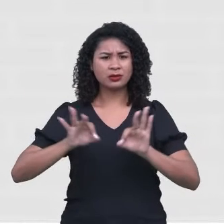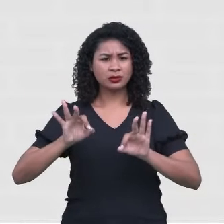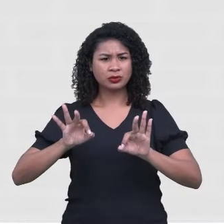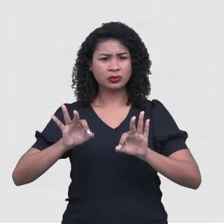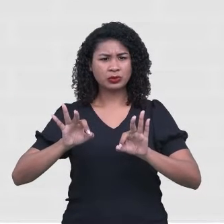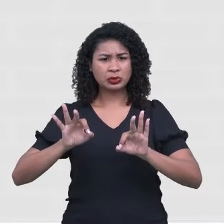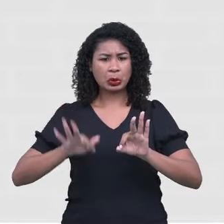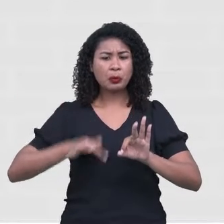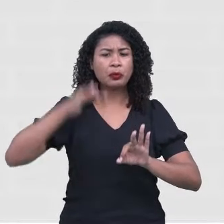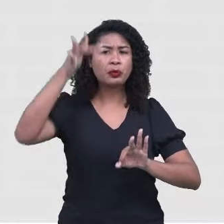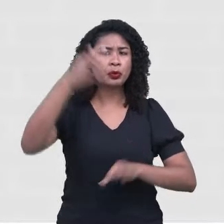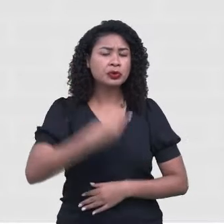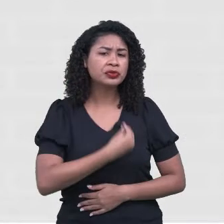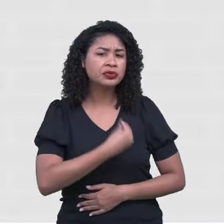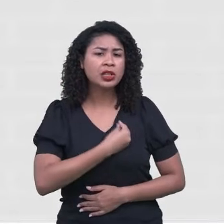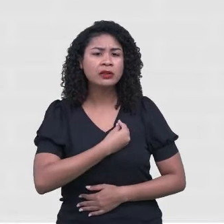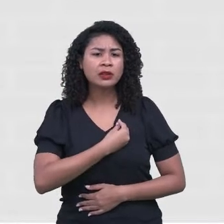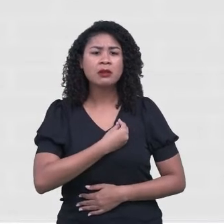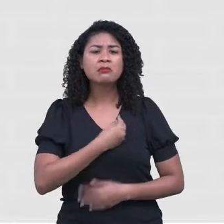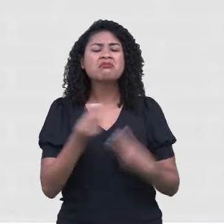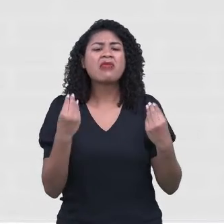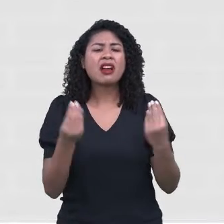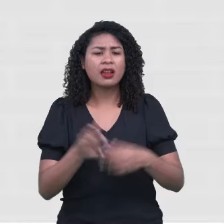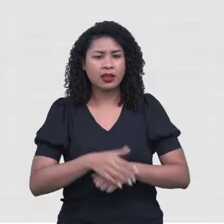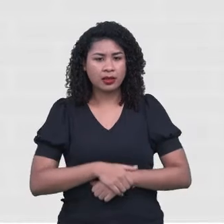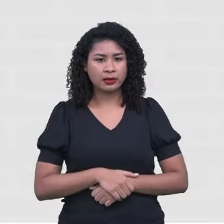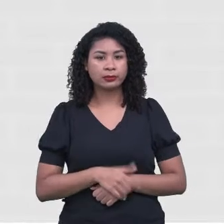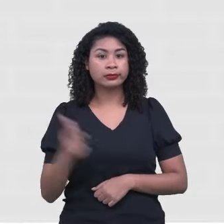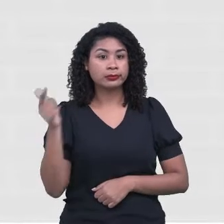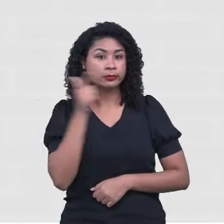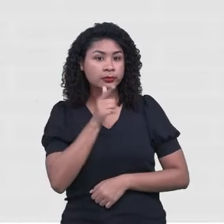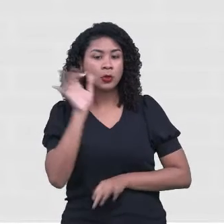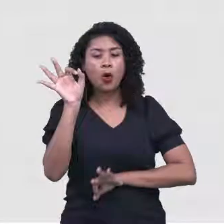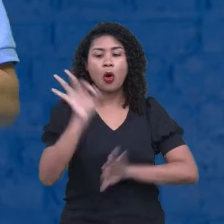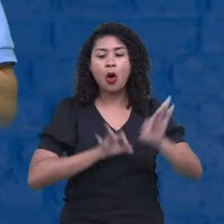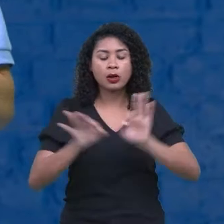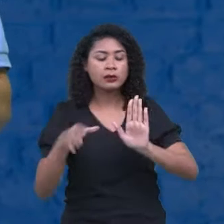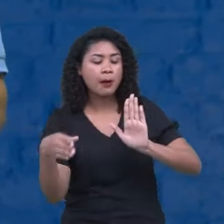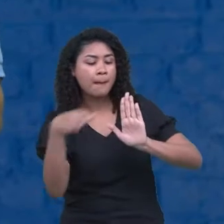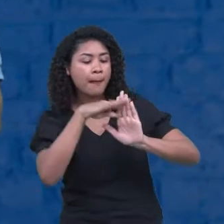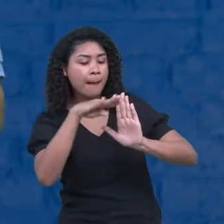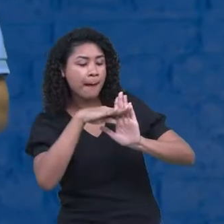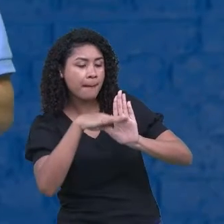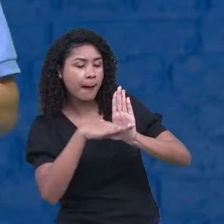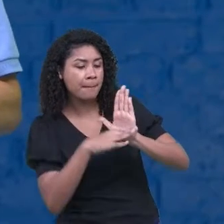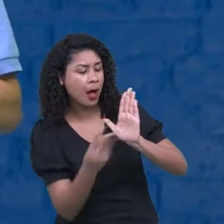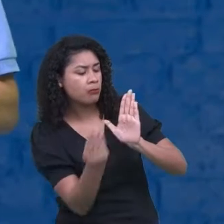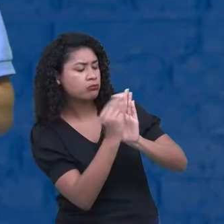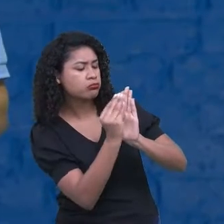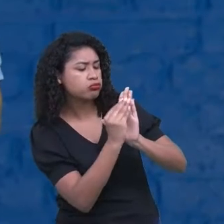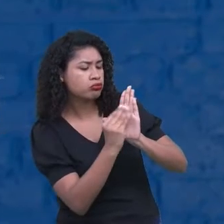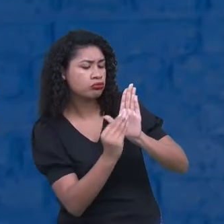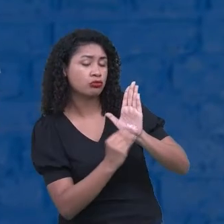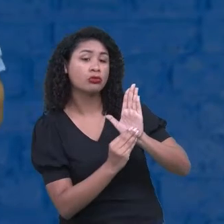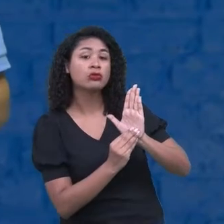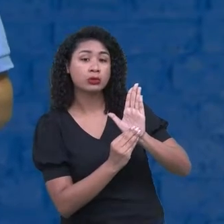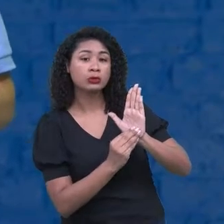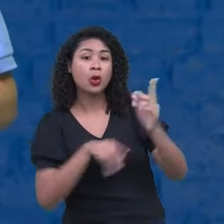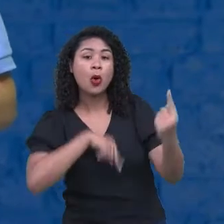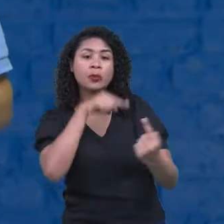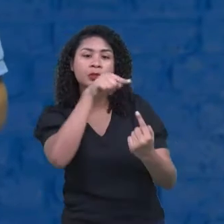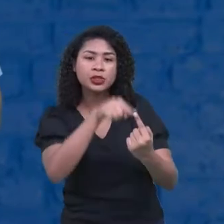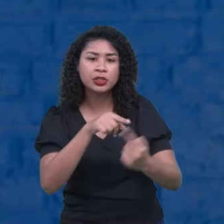e colocá-los em prática. É isso que serve um projeto de vida. O que eu vou seguir? O que eu vou fazer?